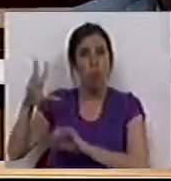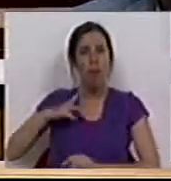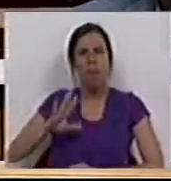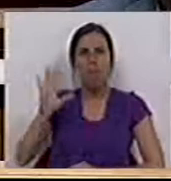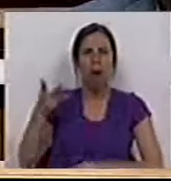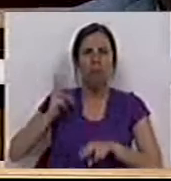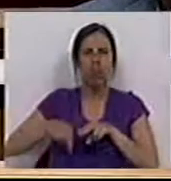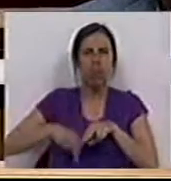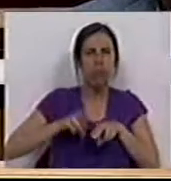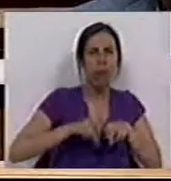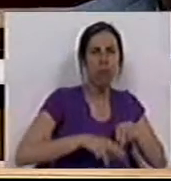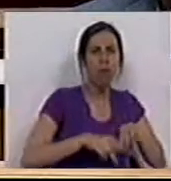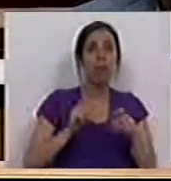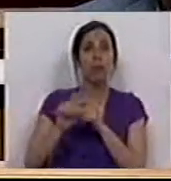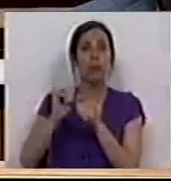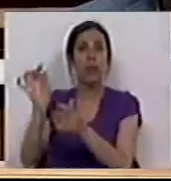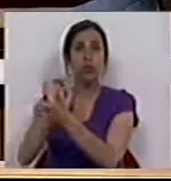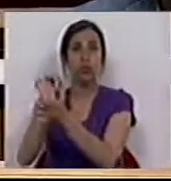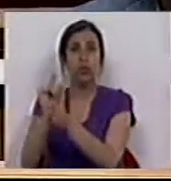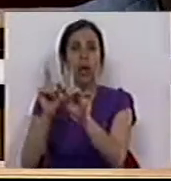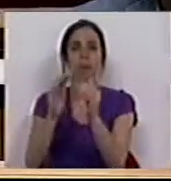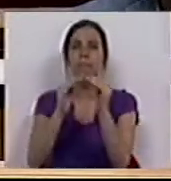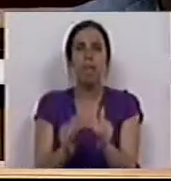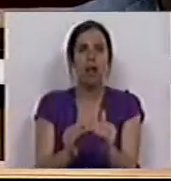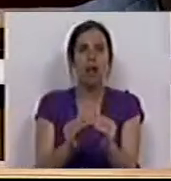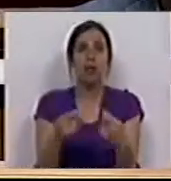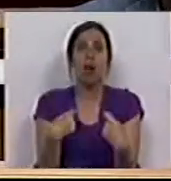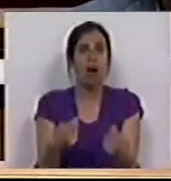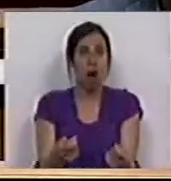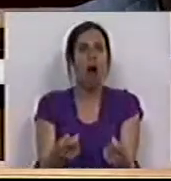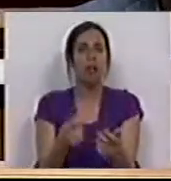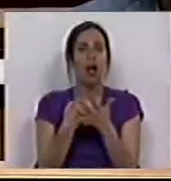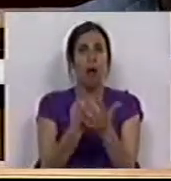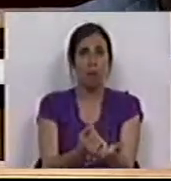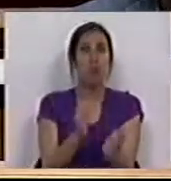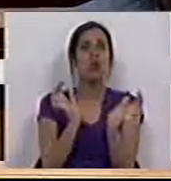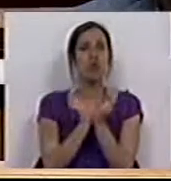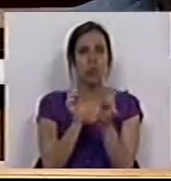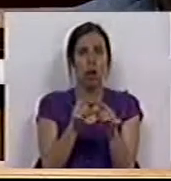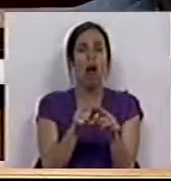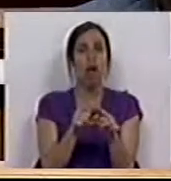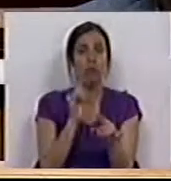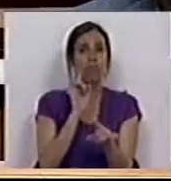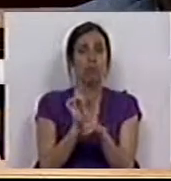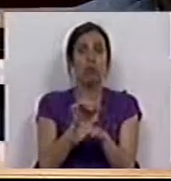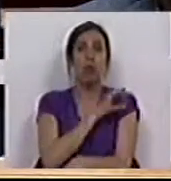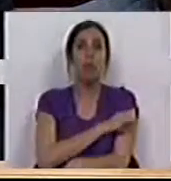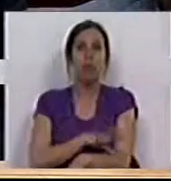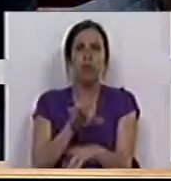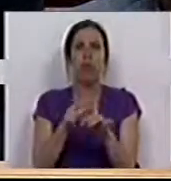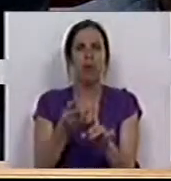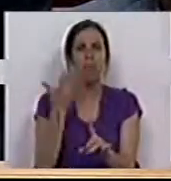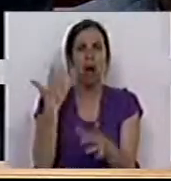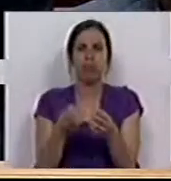que mais cortou nas prestações sociais e um dos que menos gasta em apoio social, sendo aquele em que a pobreza